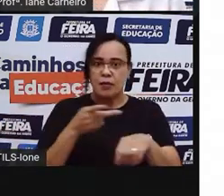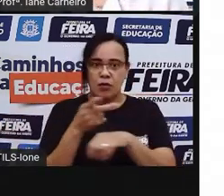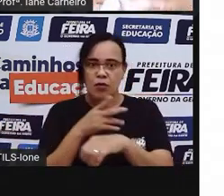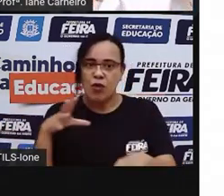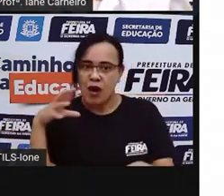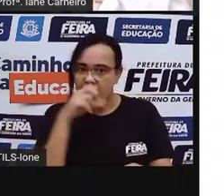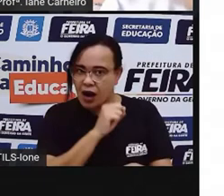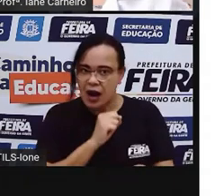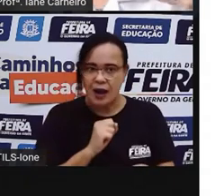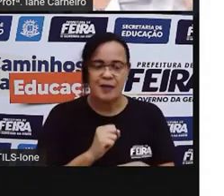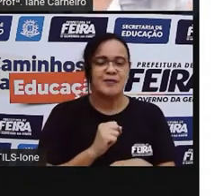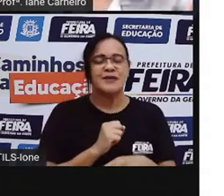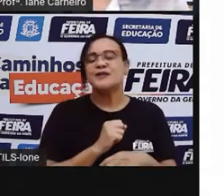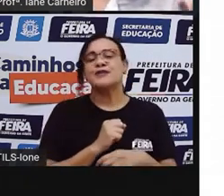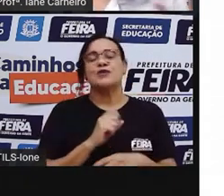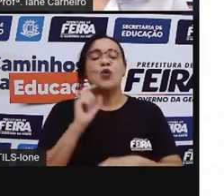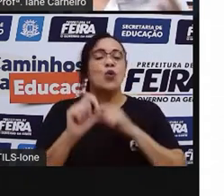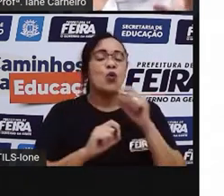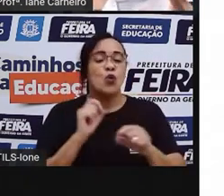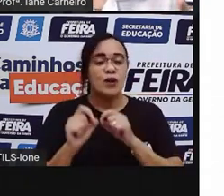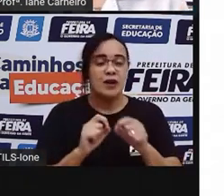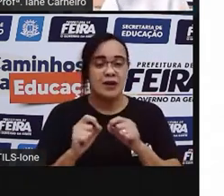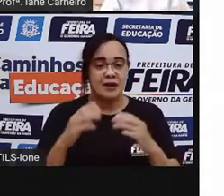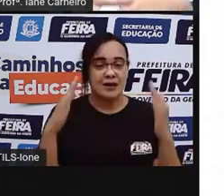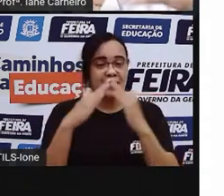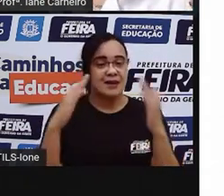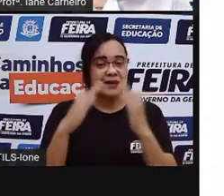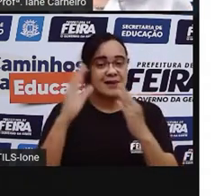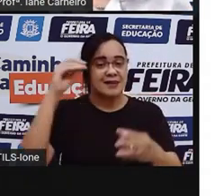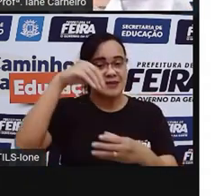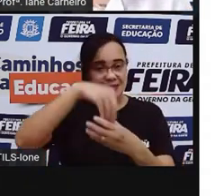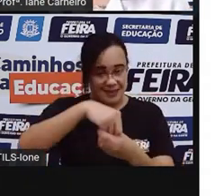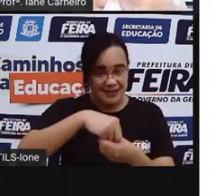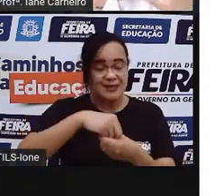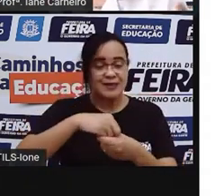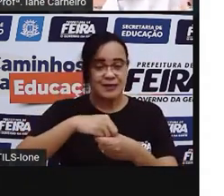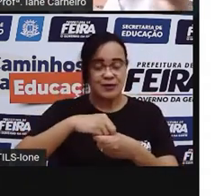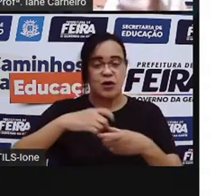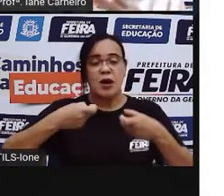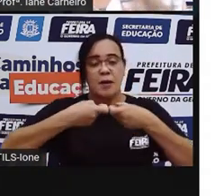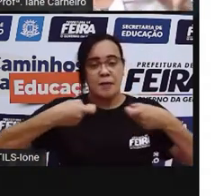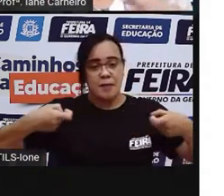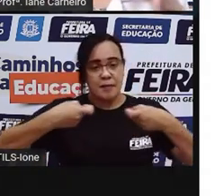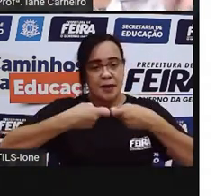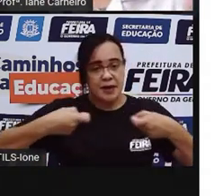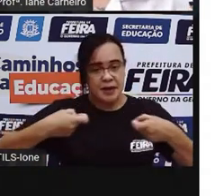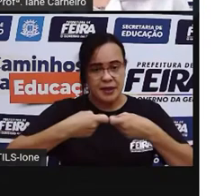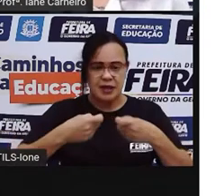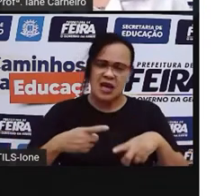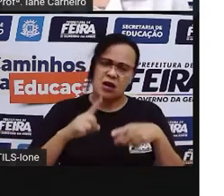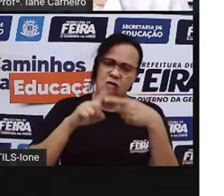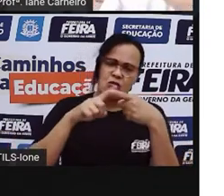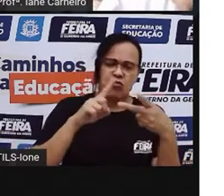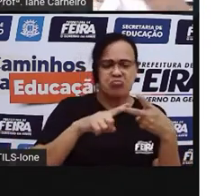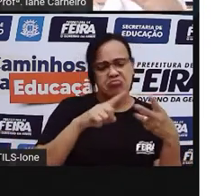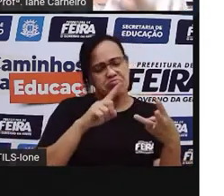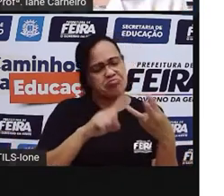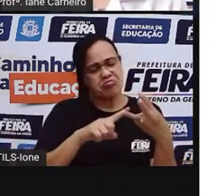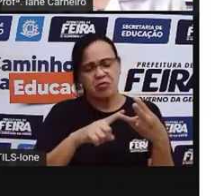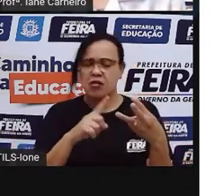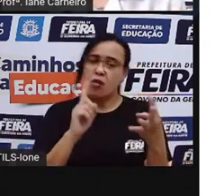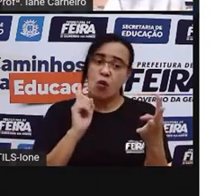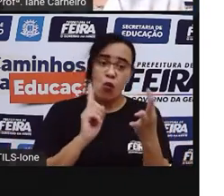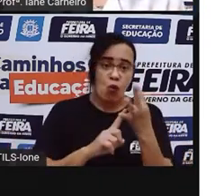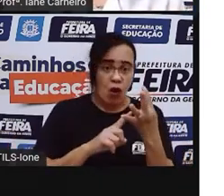explicando, de vocês procurarem aí na casa de vocês meias, né? Procure meias. Umas três a quatro meias pra gente